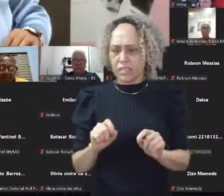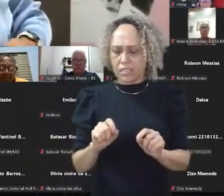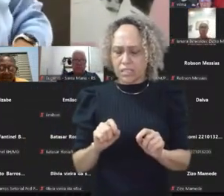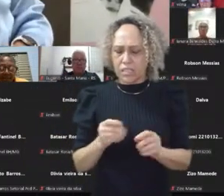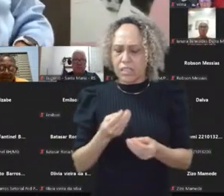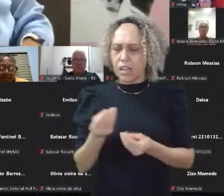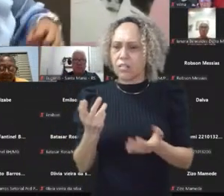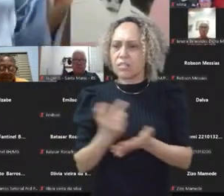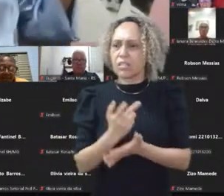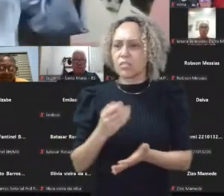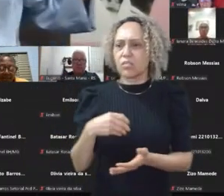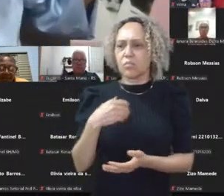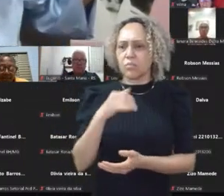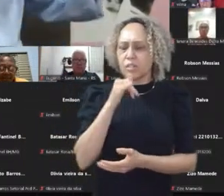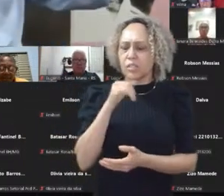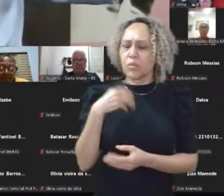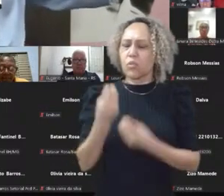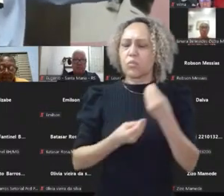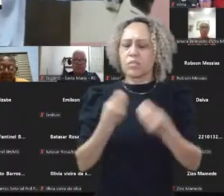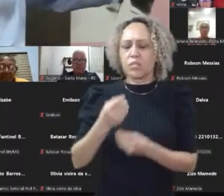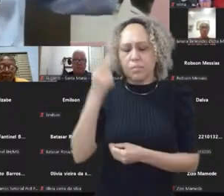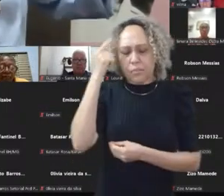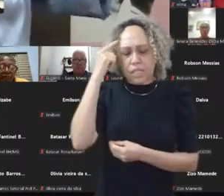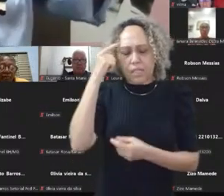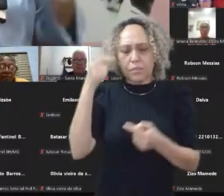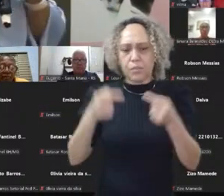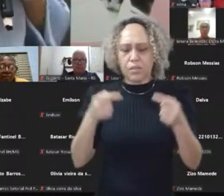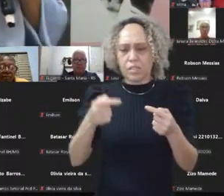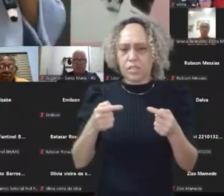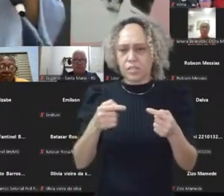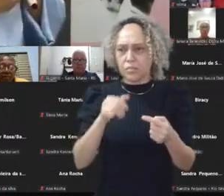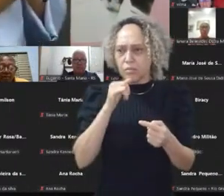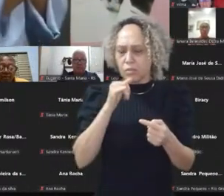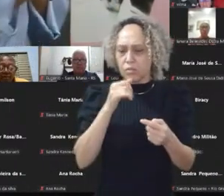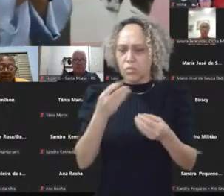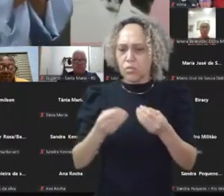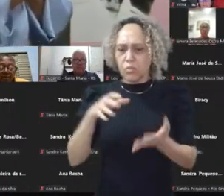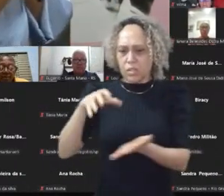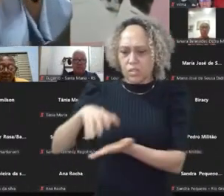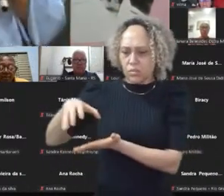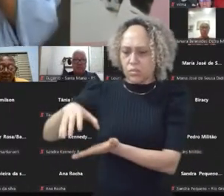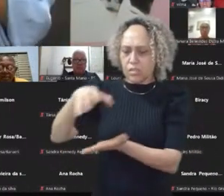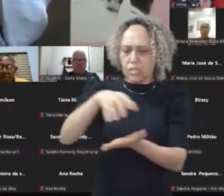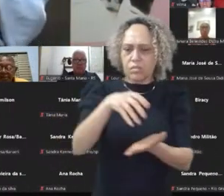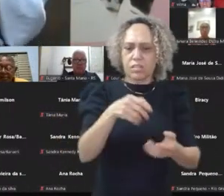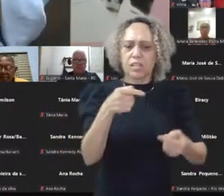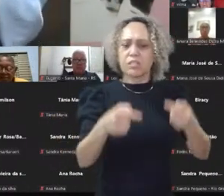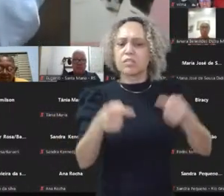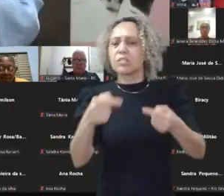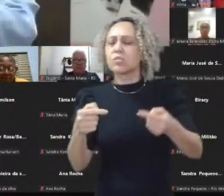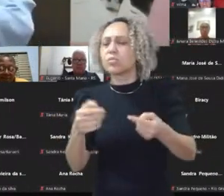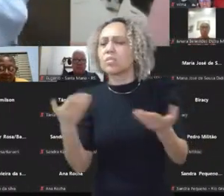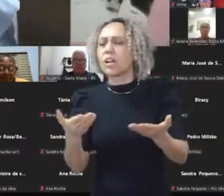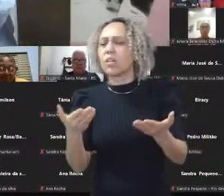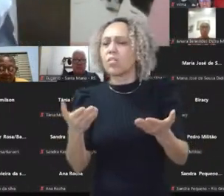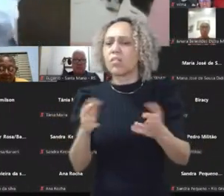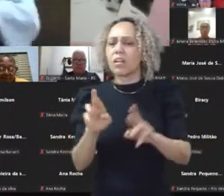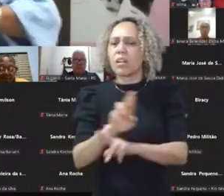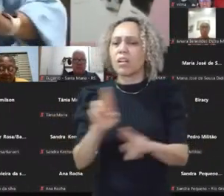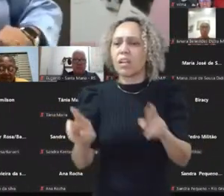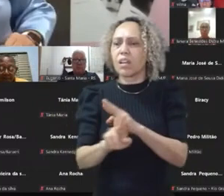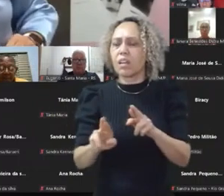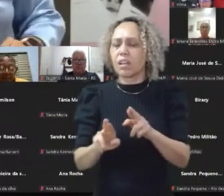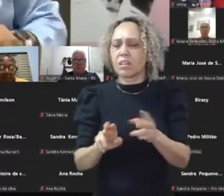a política. Por exemplo, como a gente discute os setoriais, sendo que agora é formato de rede. Como a gente discute a